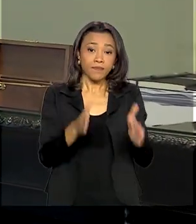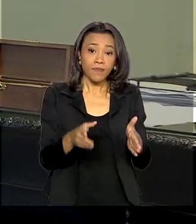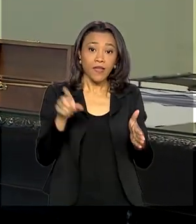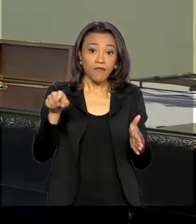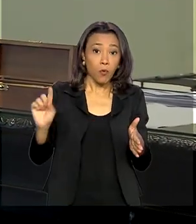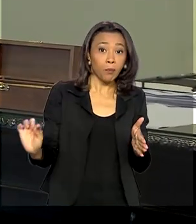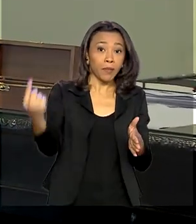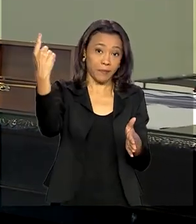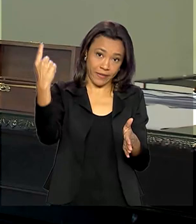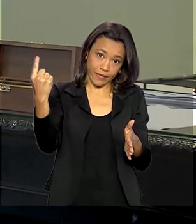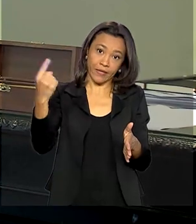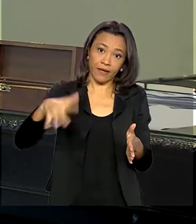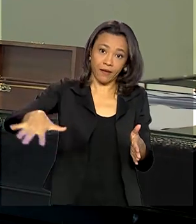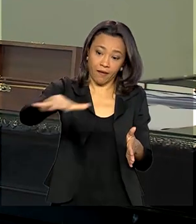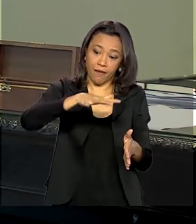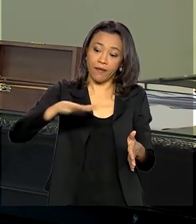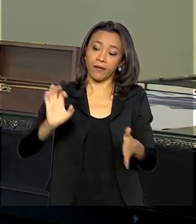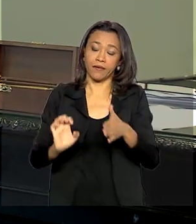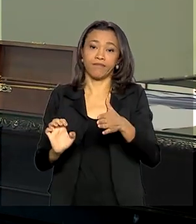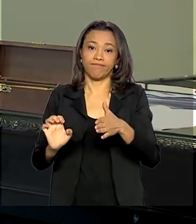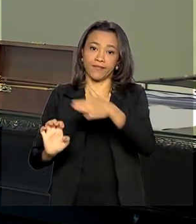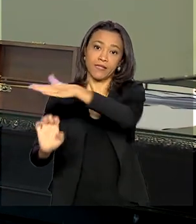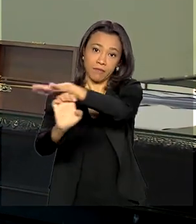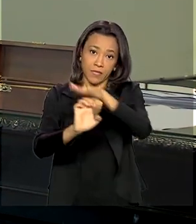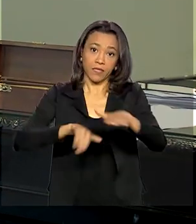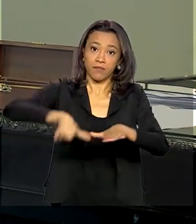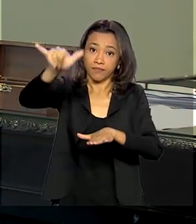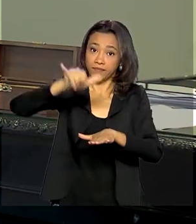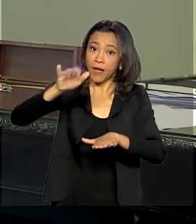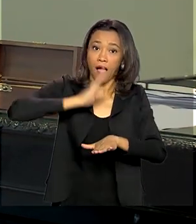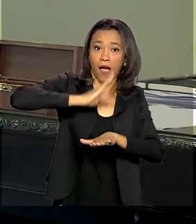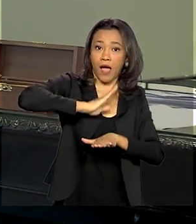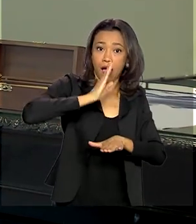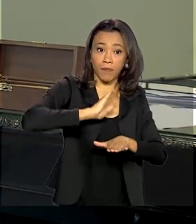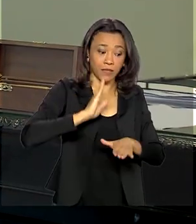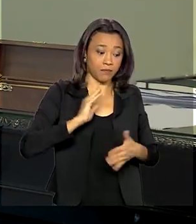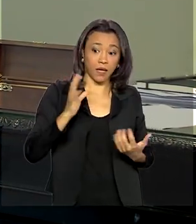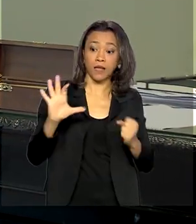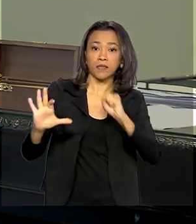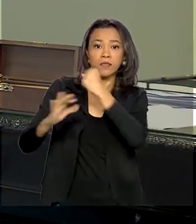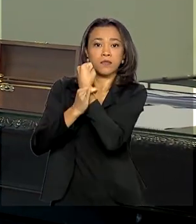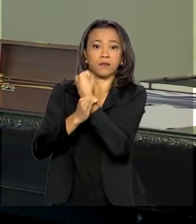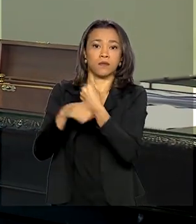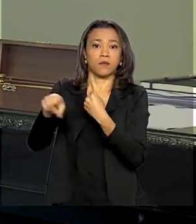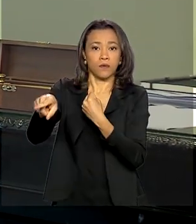setor, vamos dizer assim, que nós entramos com medidas mais rápidas, principalmente para preservar o fluxo de caixa.